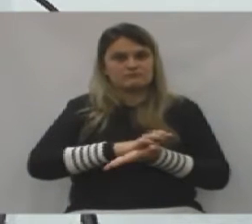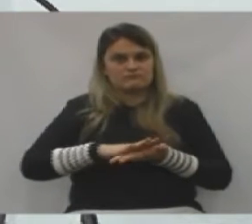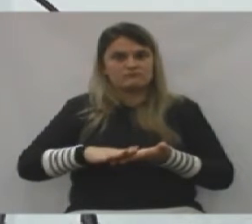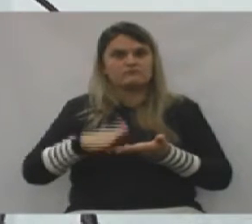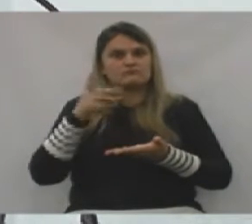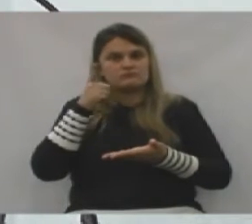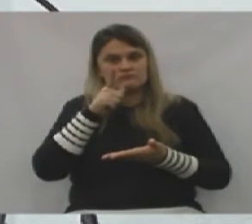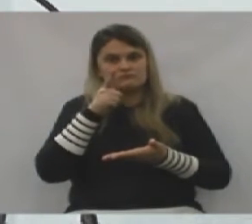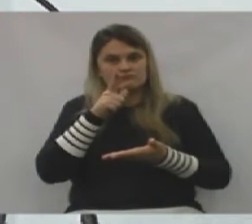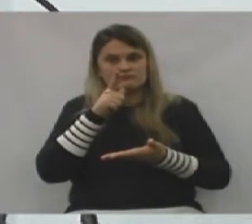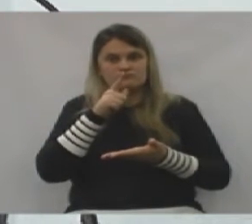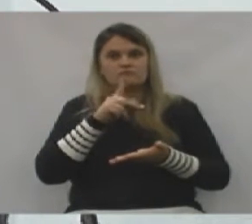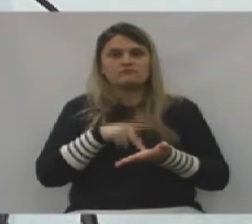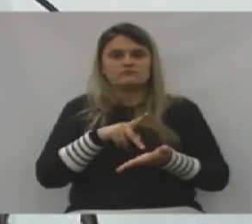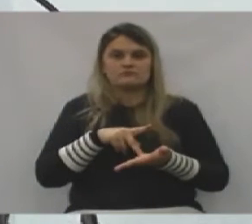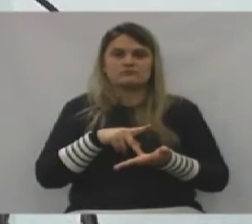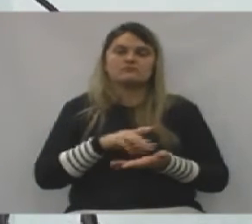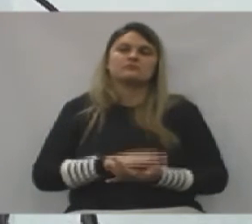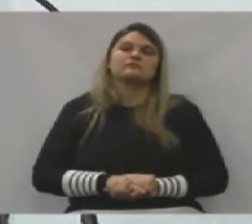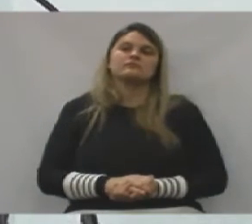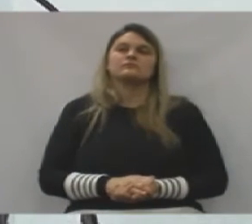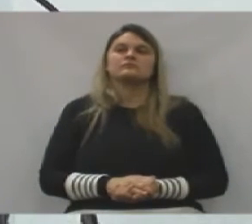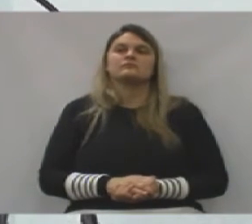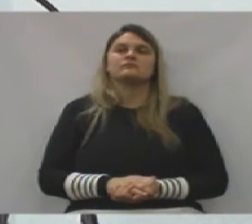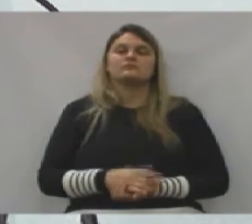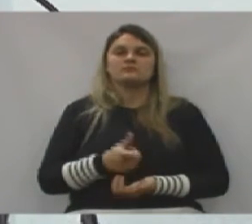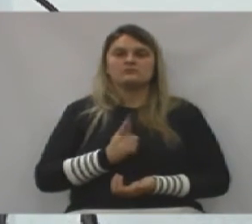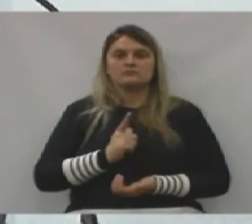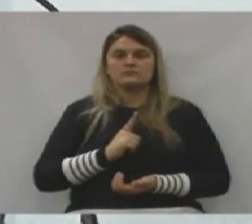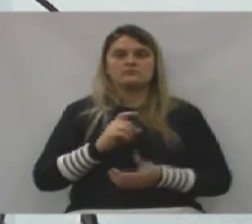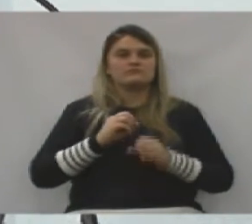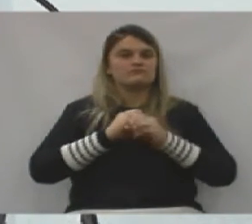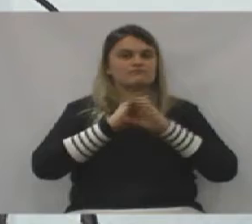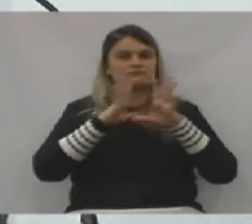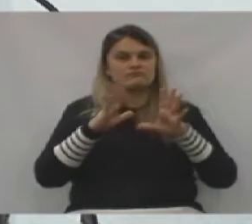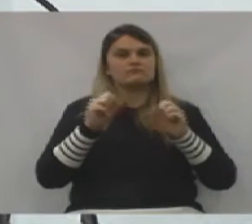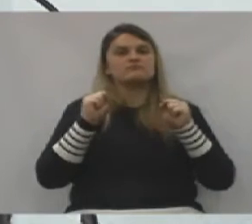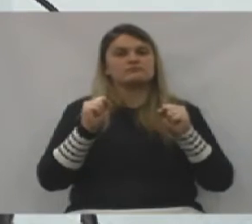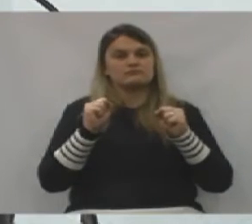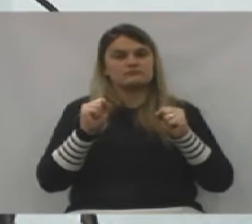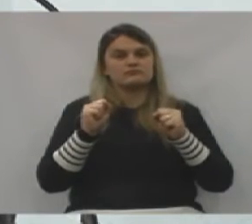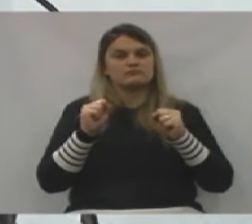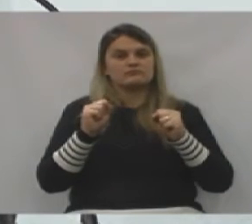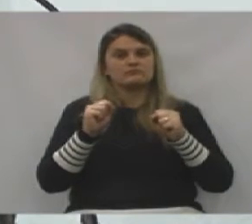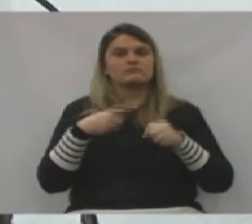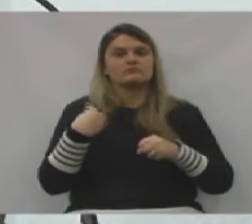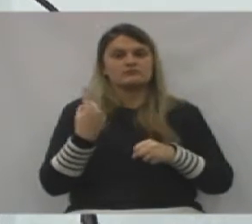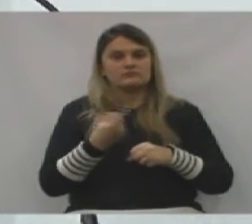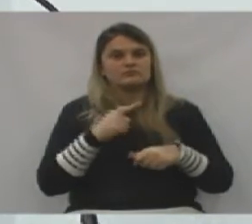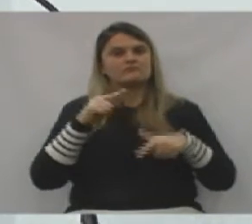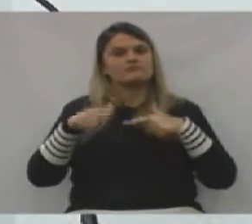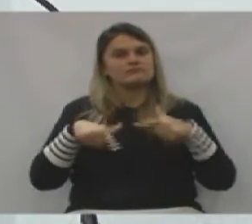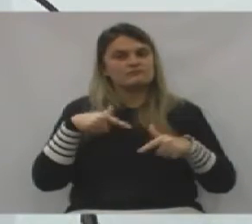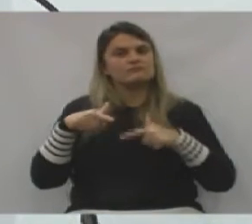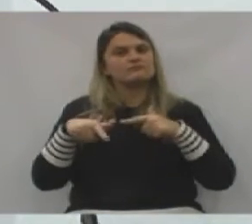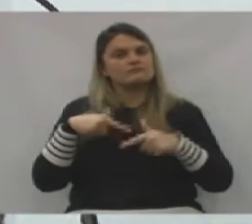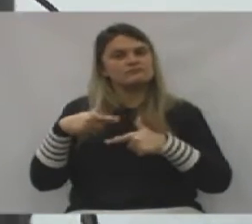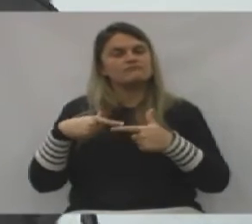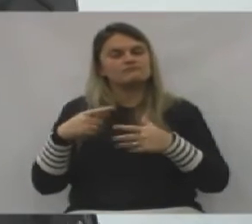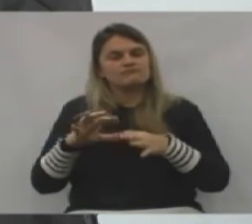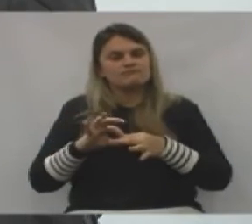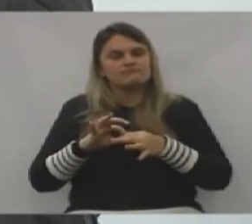inteira. É verdade. Eu tenho uma clareza que é possível. Nós estamos trabalhando nesse sentido,